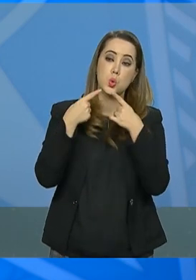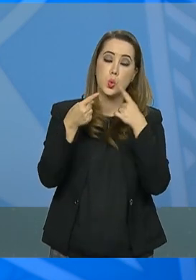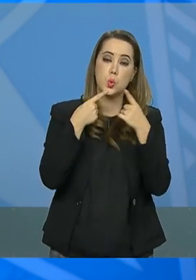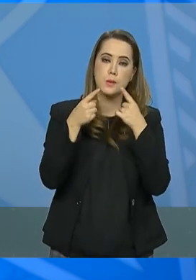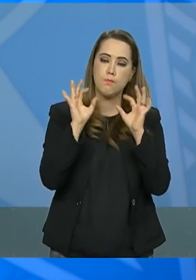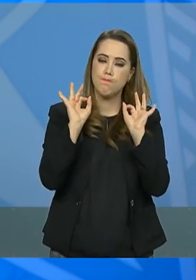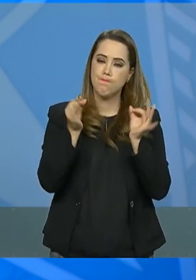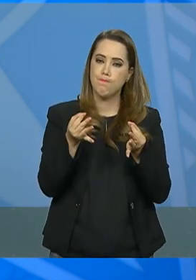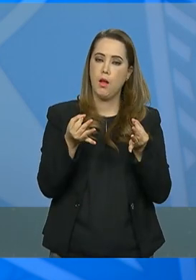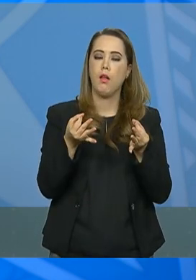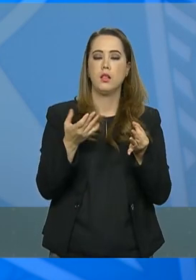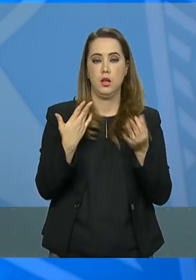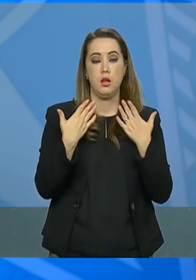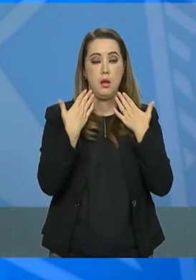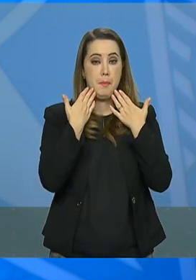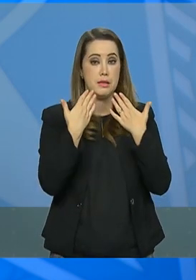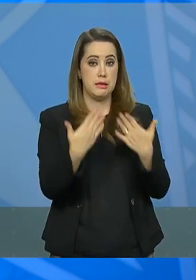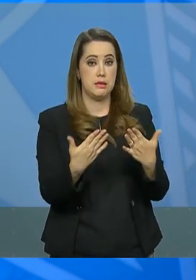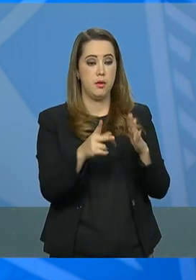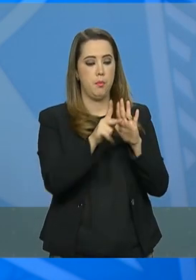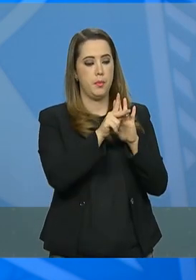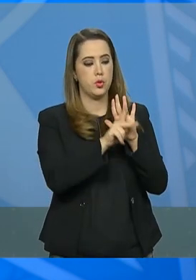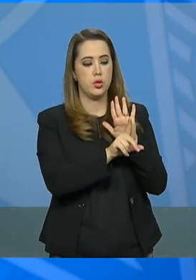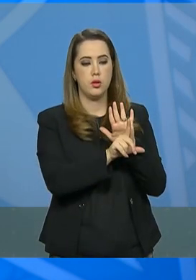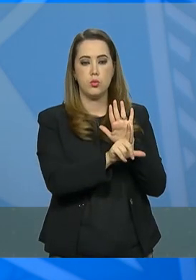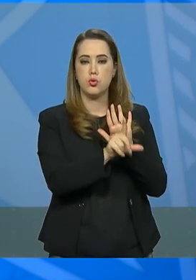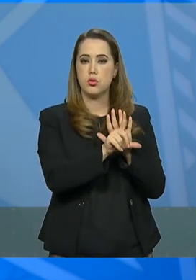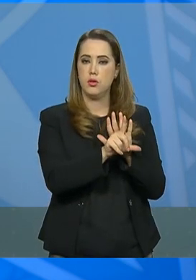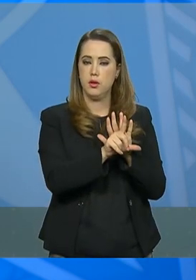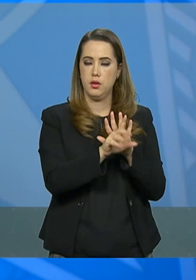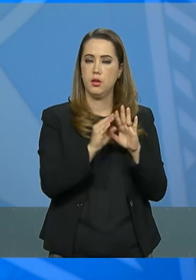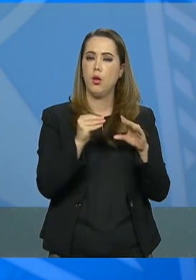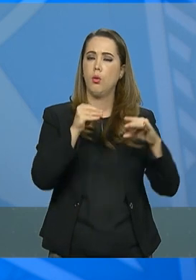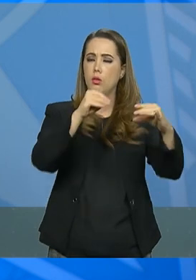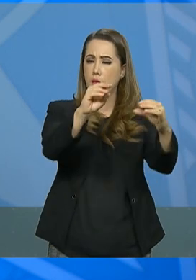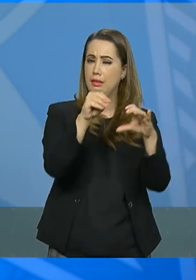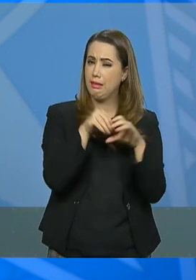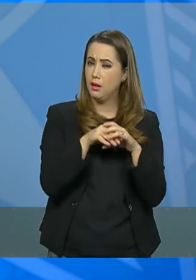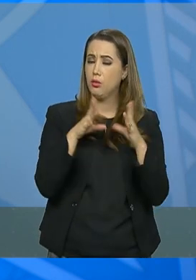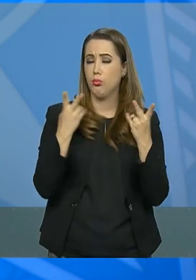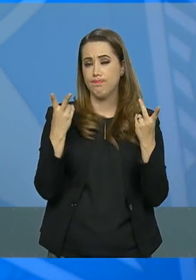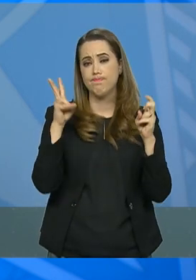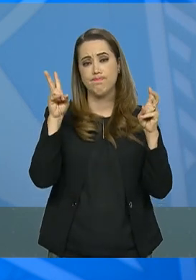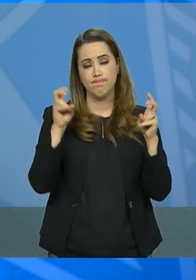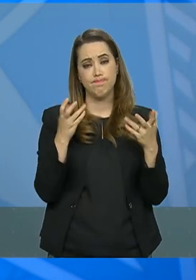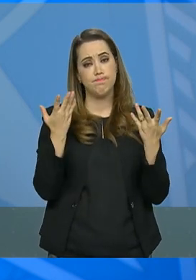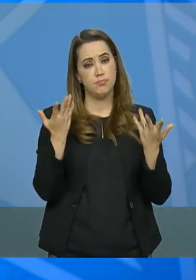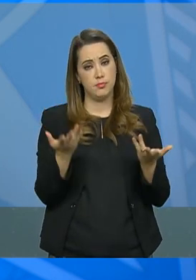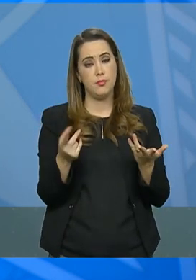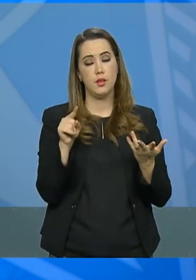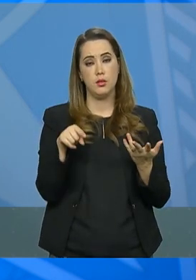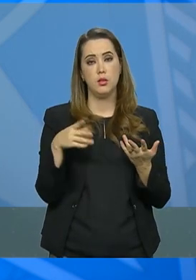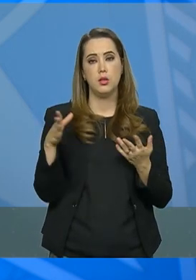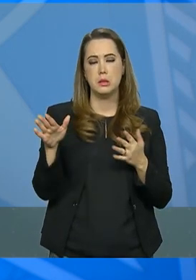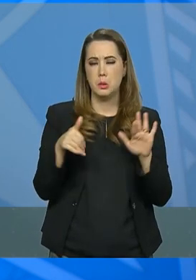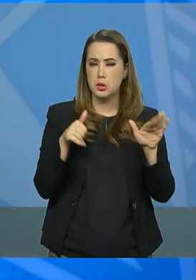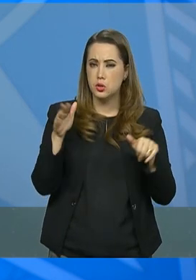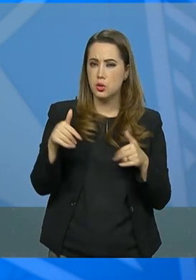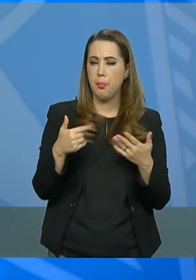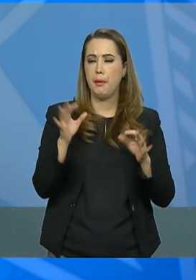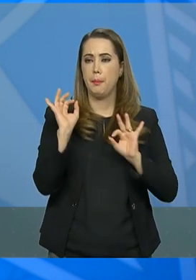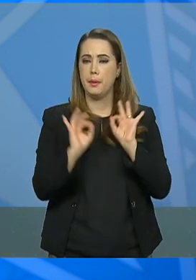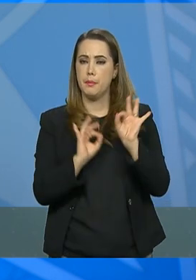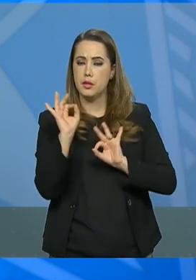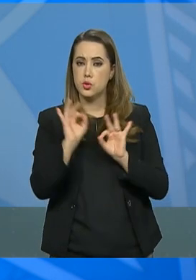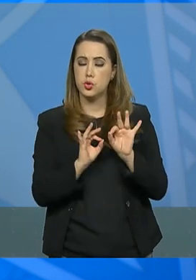mais plena que fosse elevado um projeto de lei. Então, dentro desse contexto, estão sendo ultimados os preparativos,